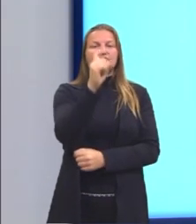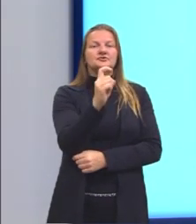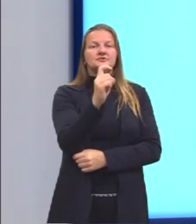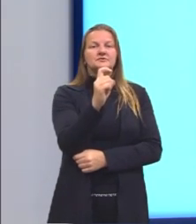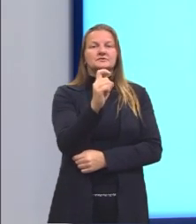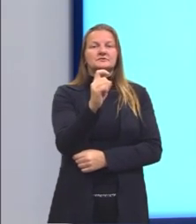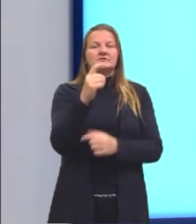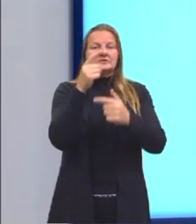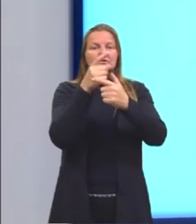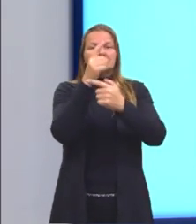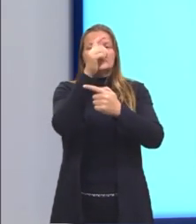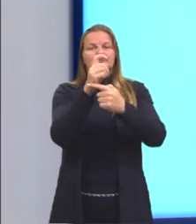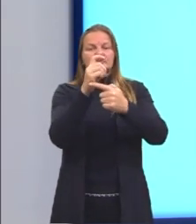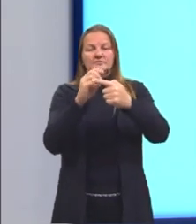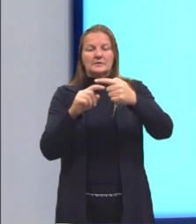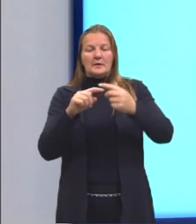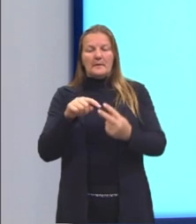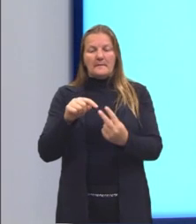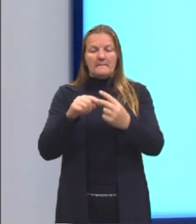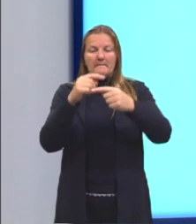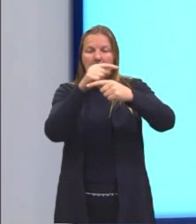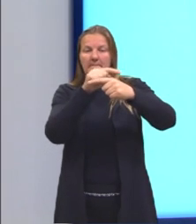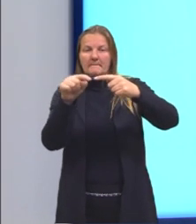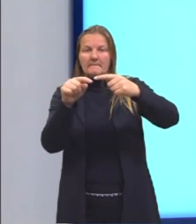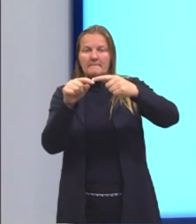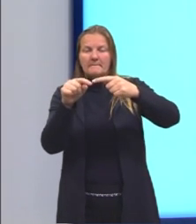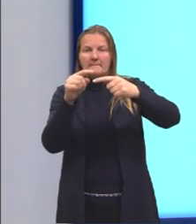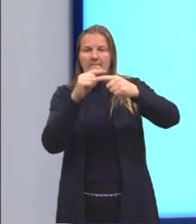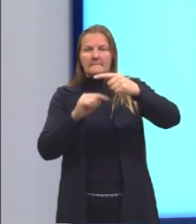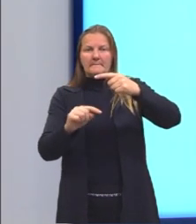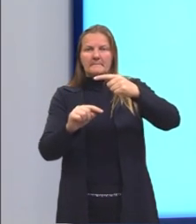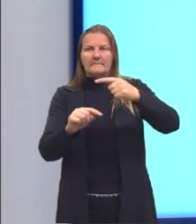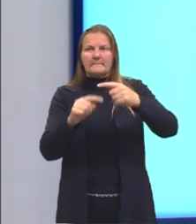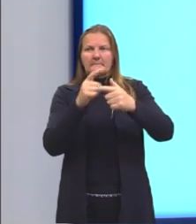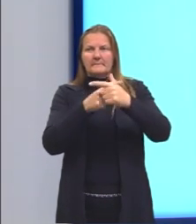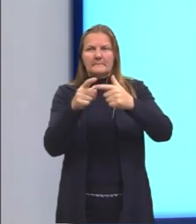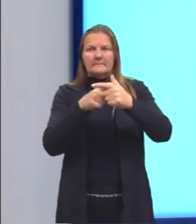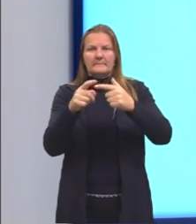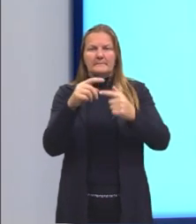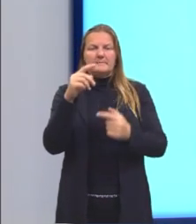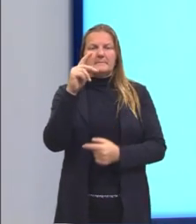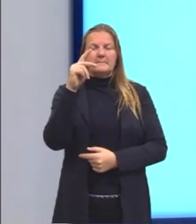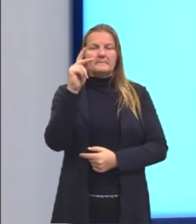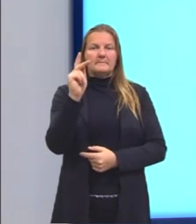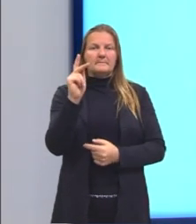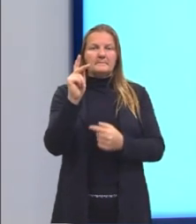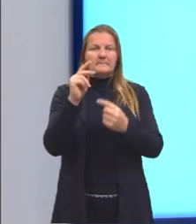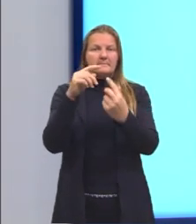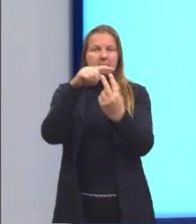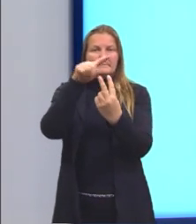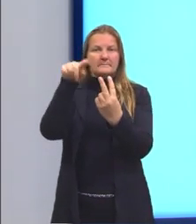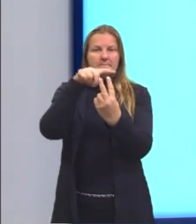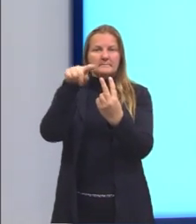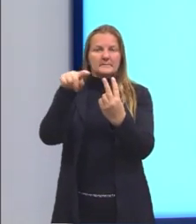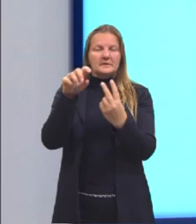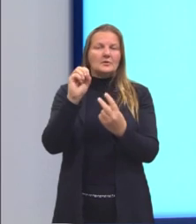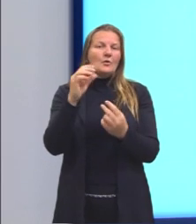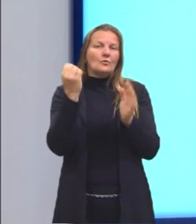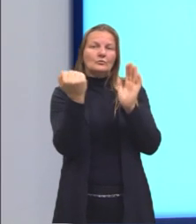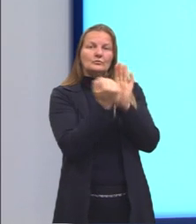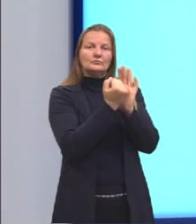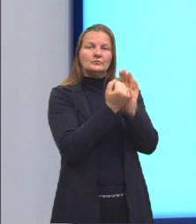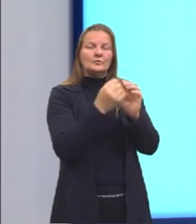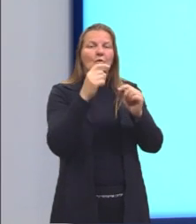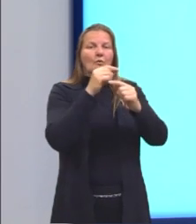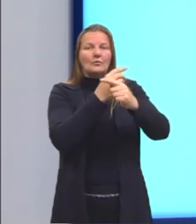dividido por π. Essa escrita, ela pode ser representada ou com o símbolo da divisão, ou na forma